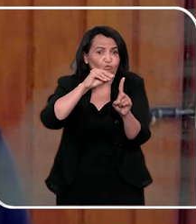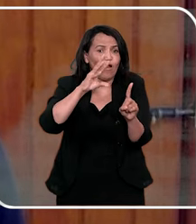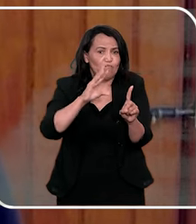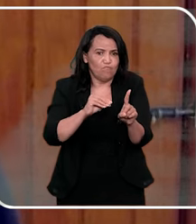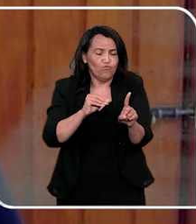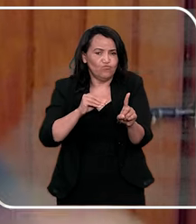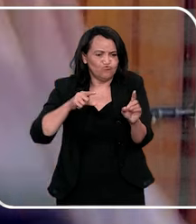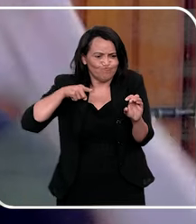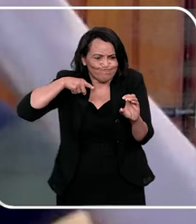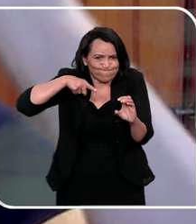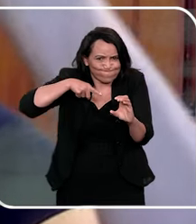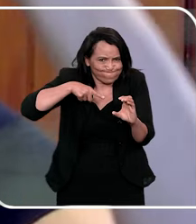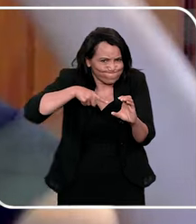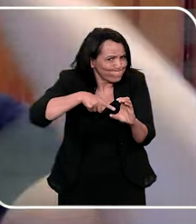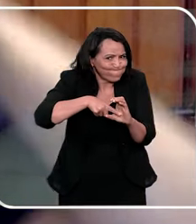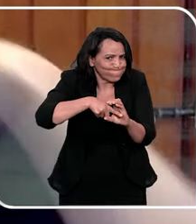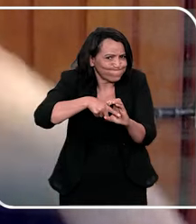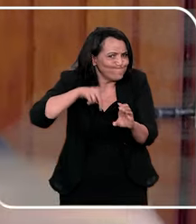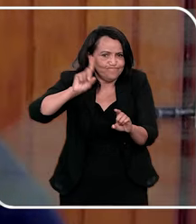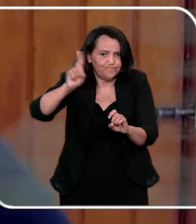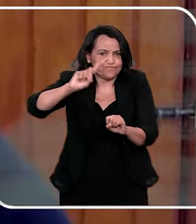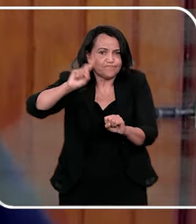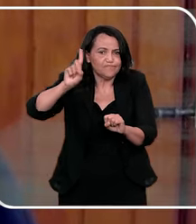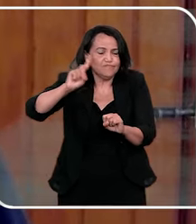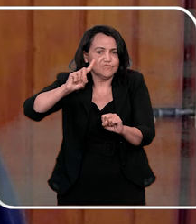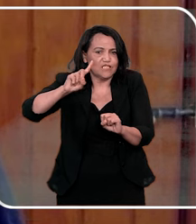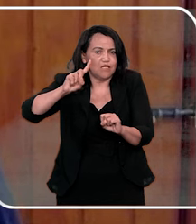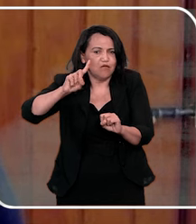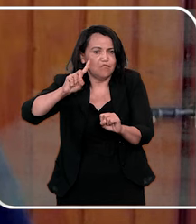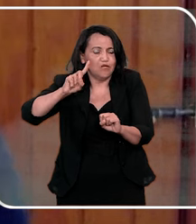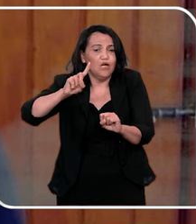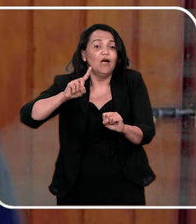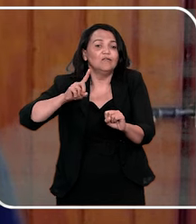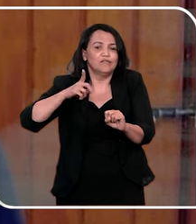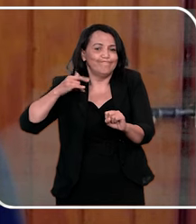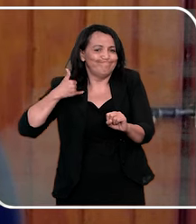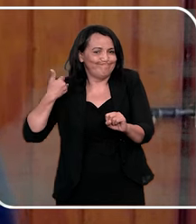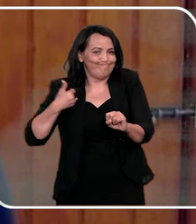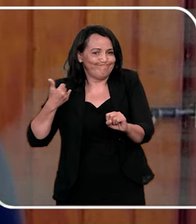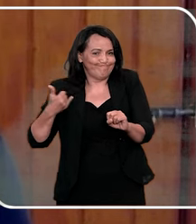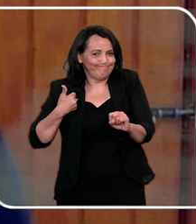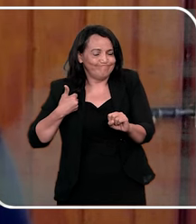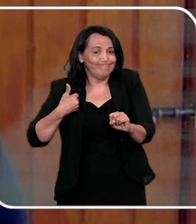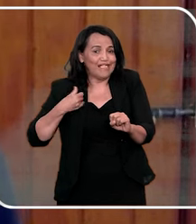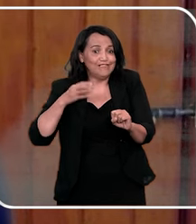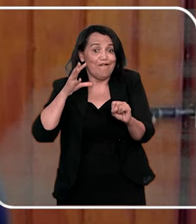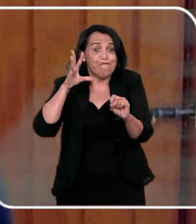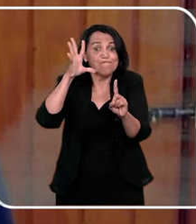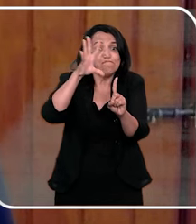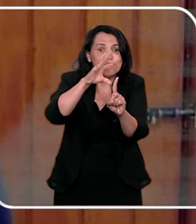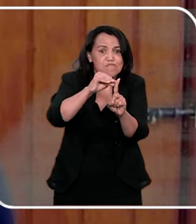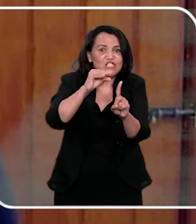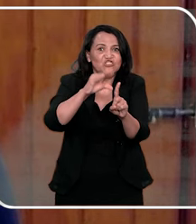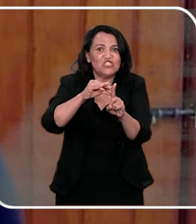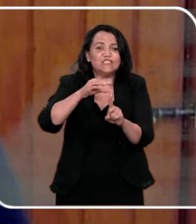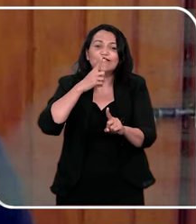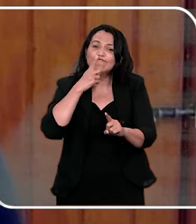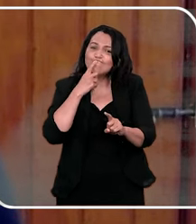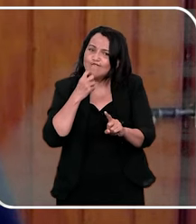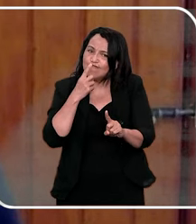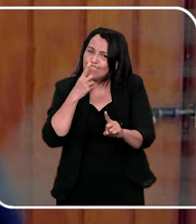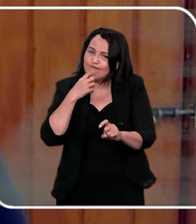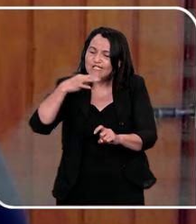menina, porque muitas vezes, o abuso sexual não é sinal de penetração, não precisa disso, não é o ía, não tem a penetração, independente da idade,